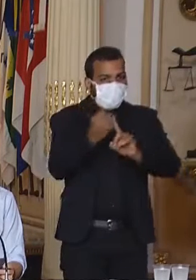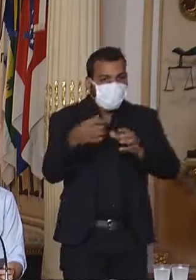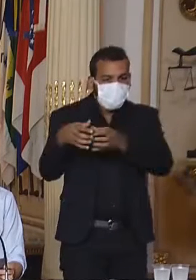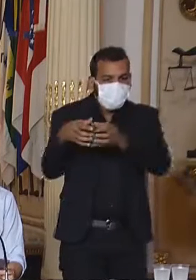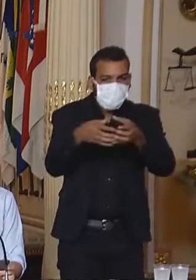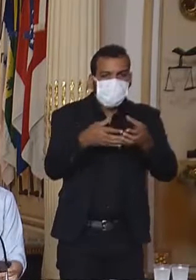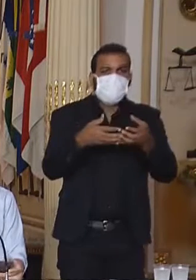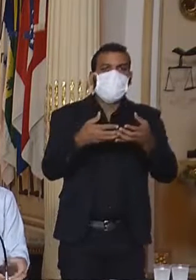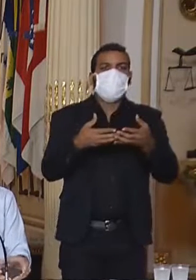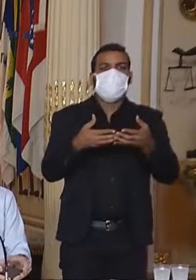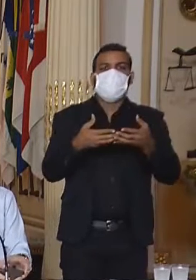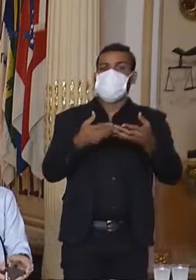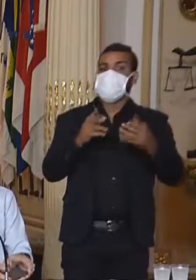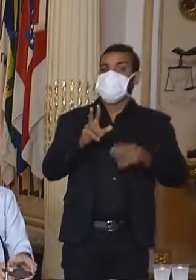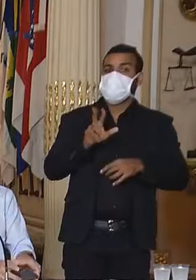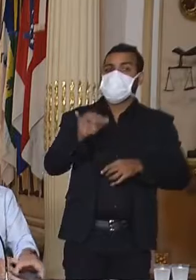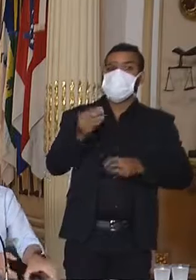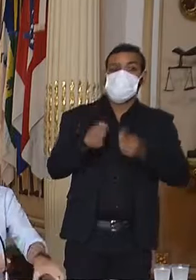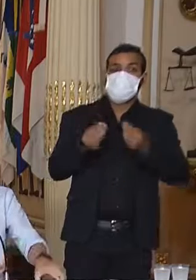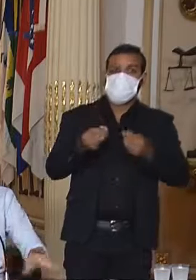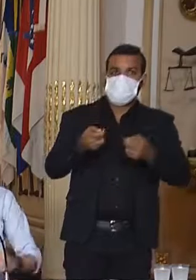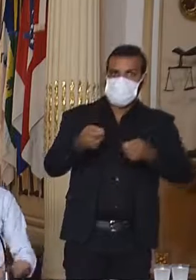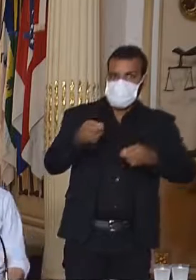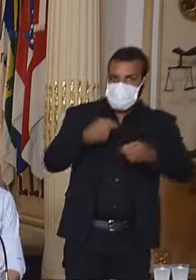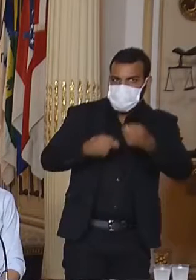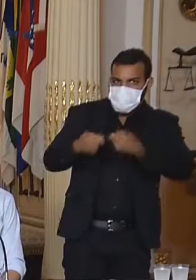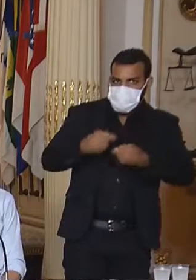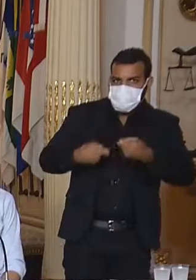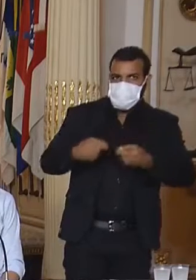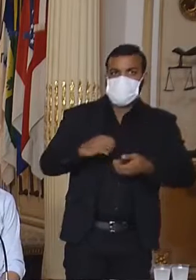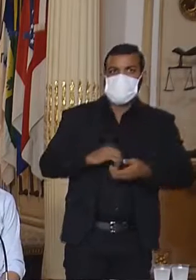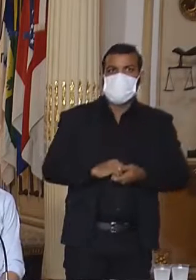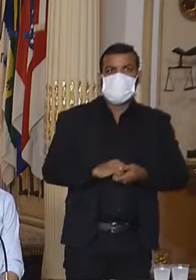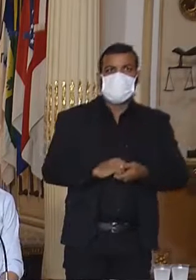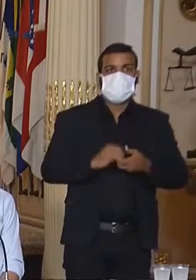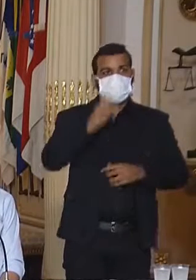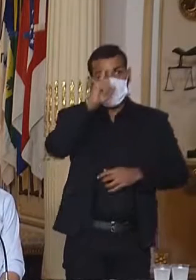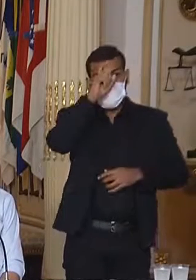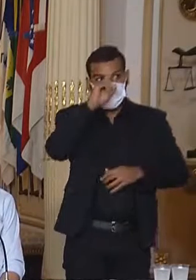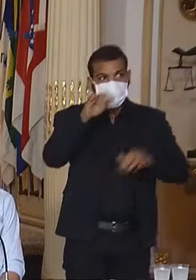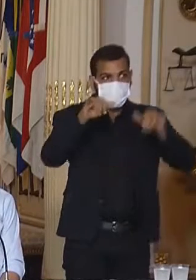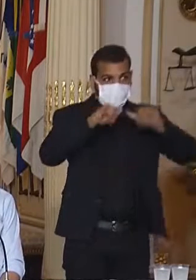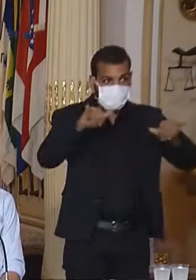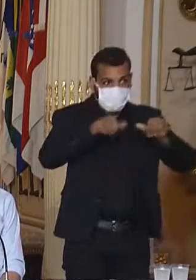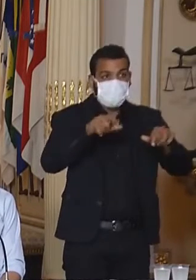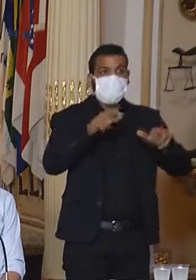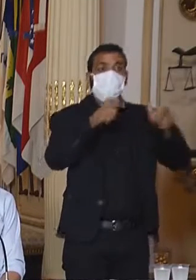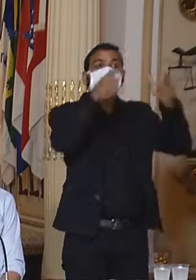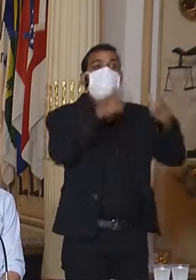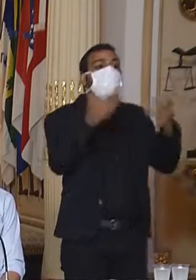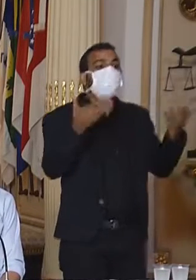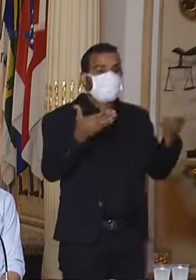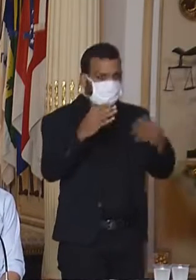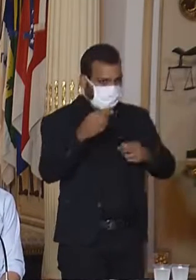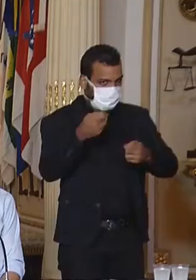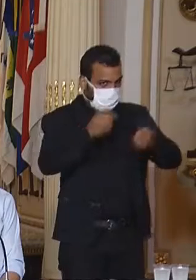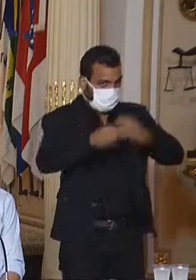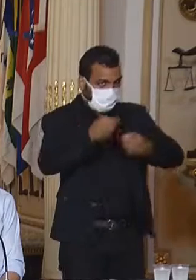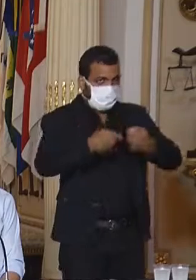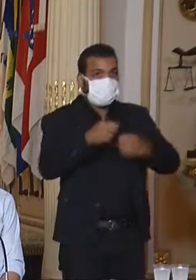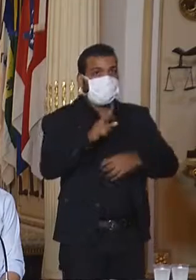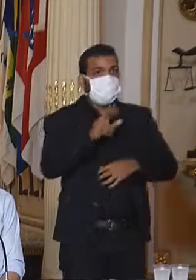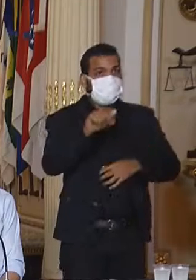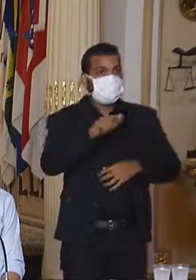administrar o hospital de campanha em Caruaru. Ele terá,